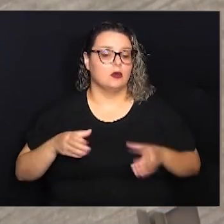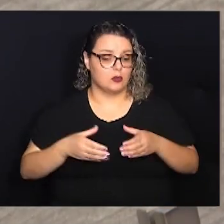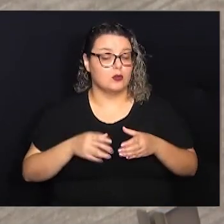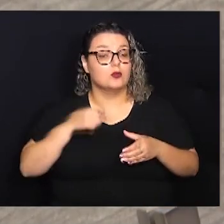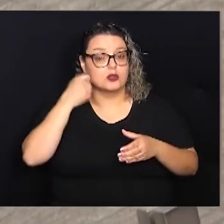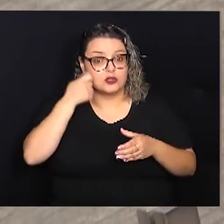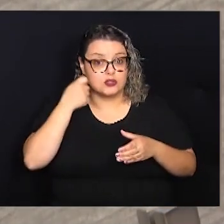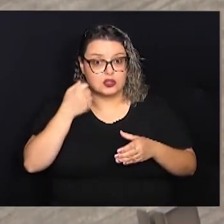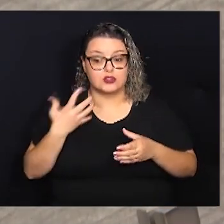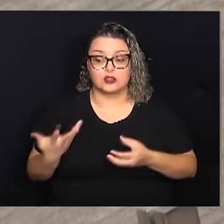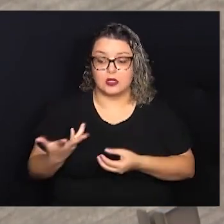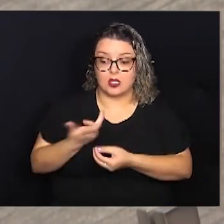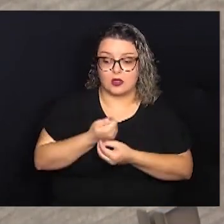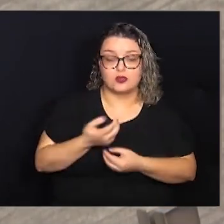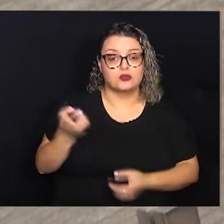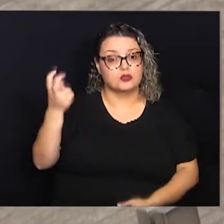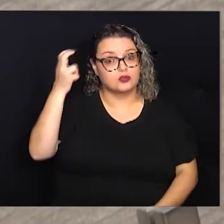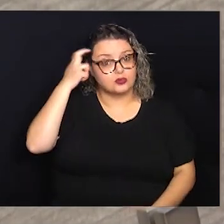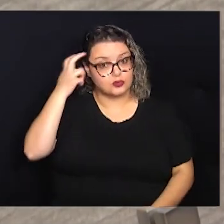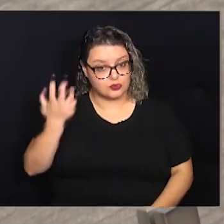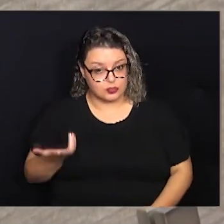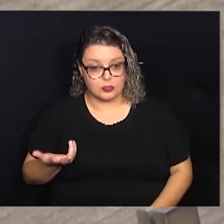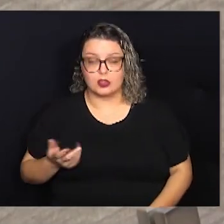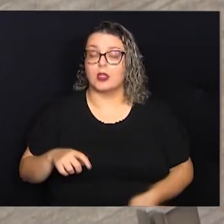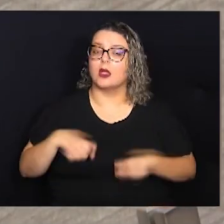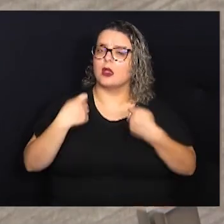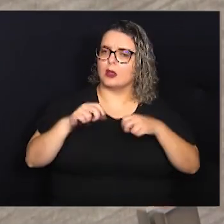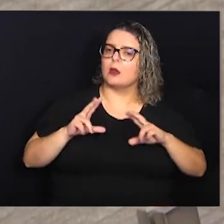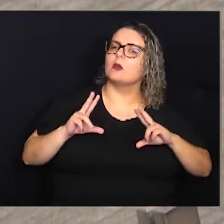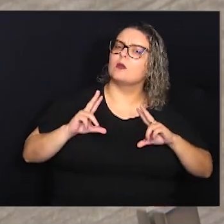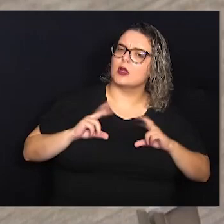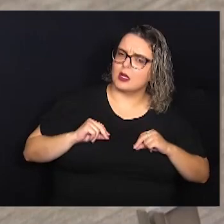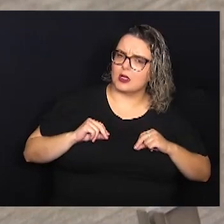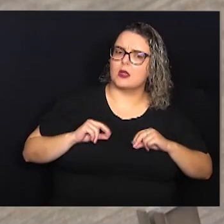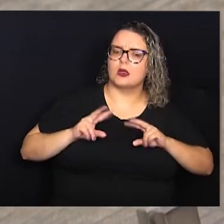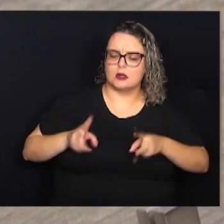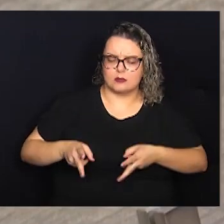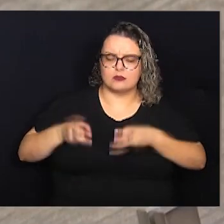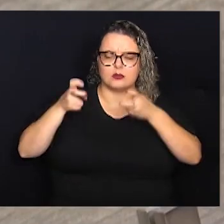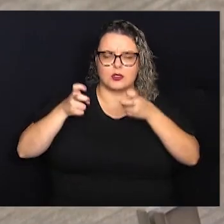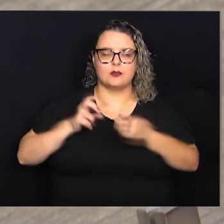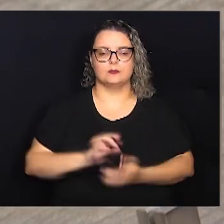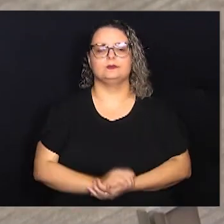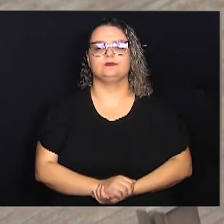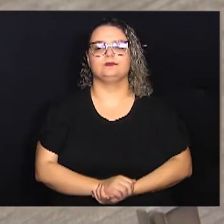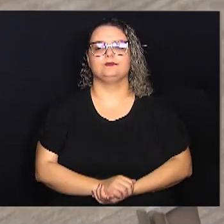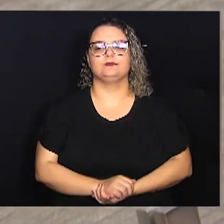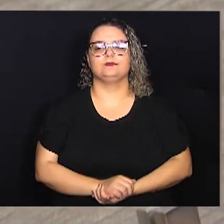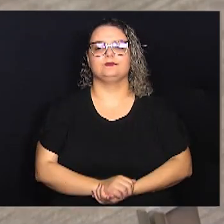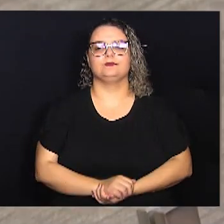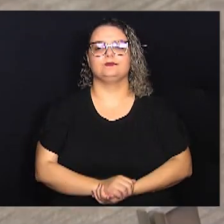artista, de pessoas da cultura e da arte que precisam e merecem ser reconhecidos.